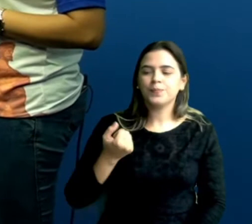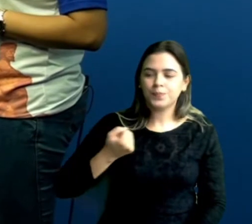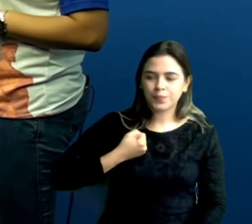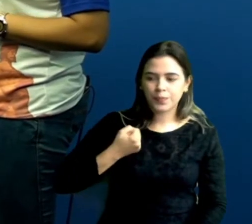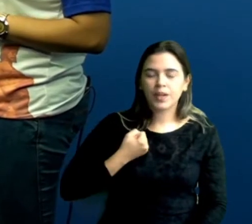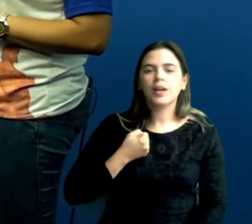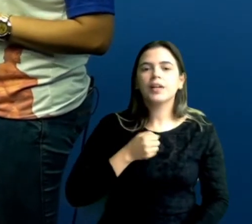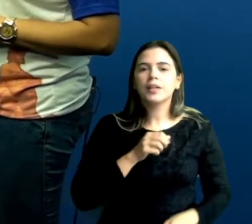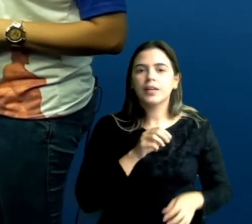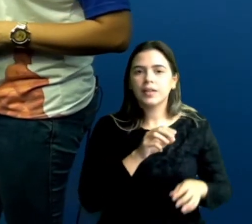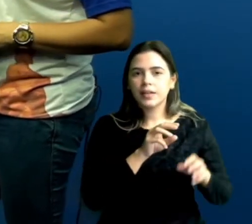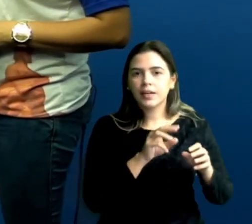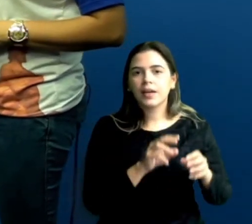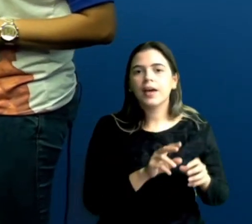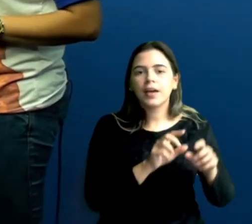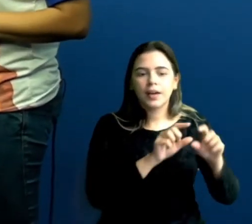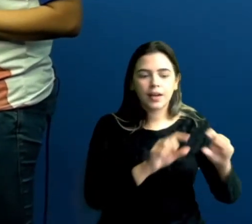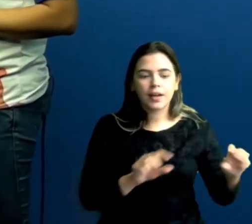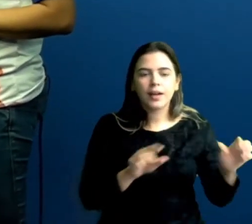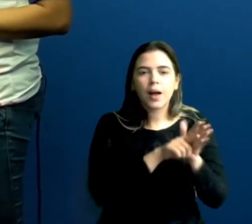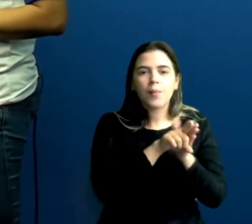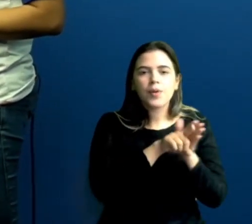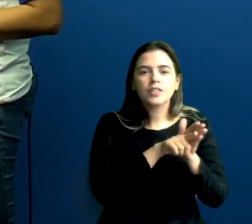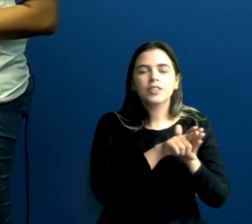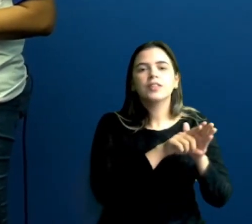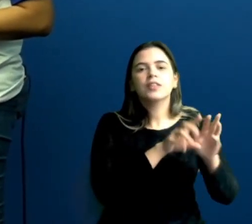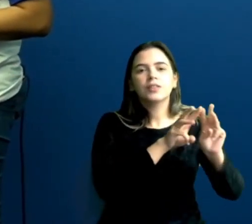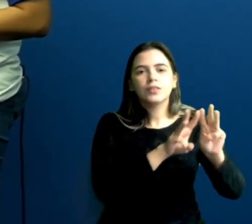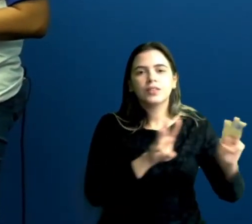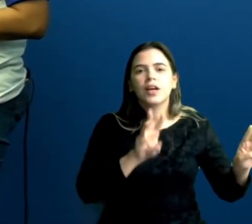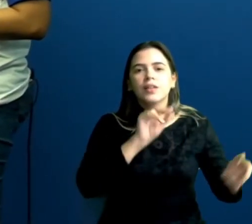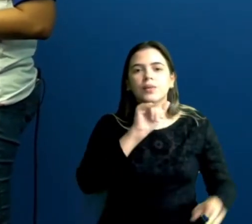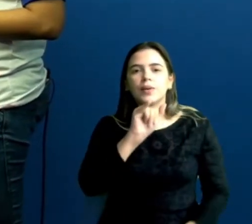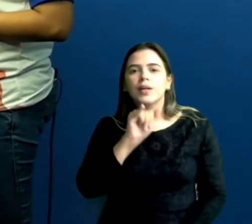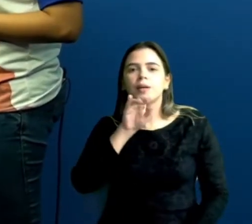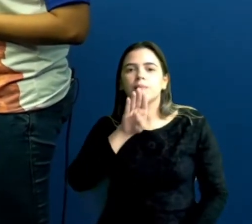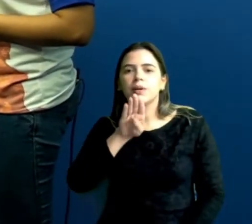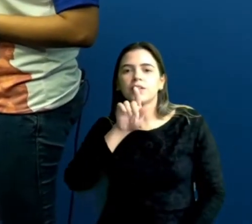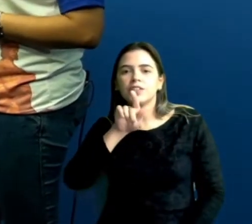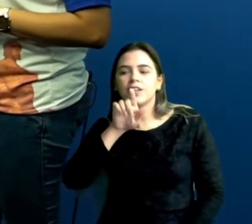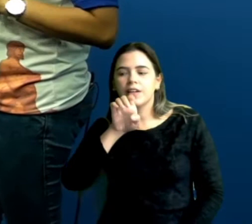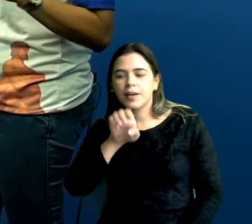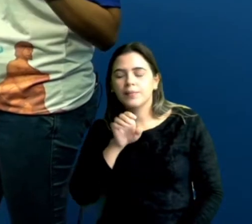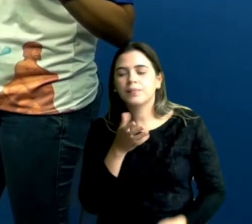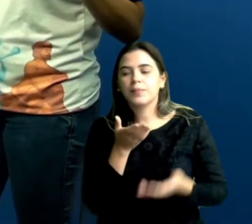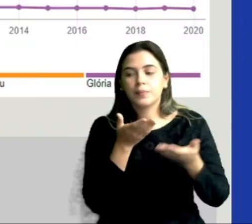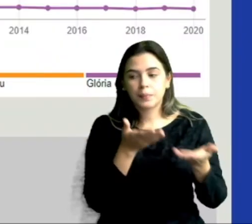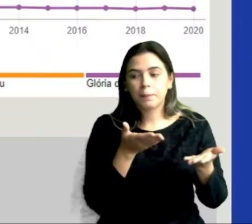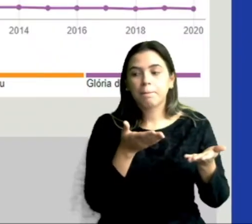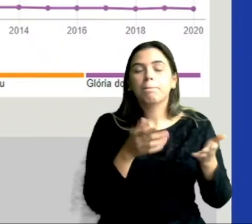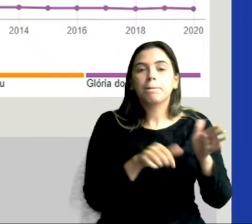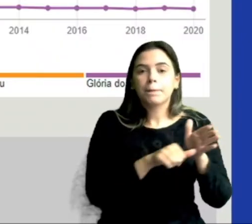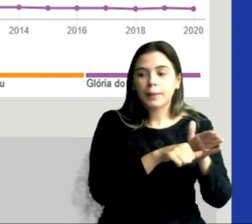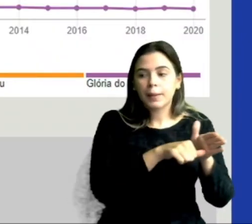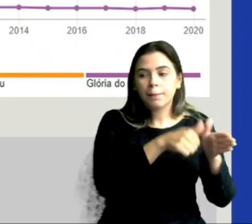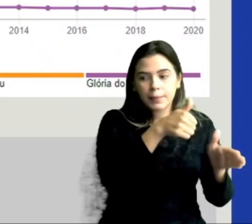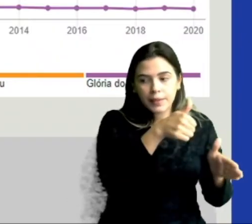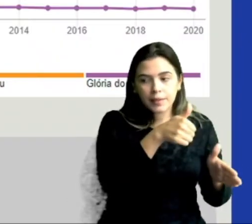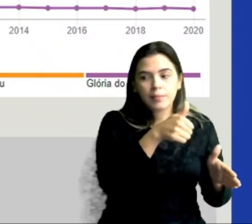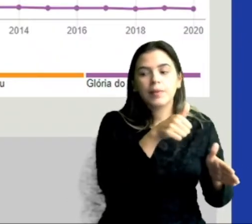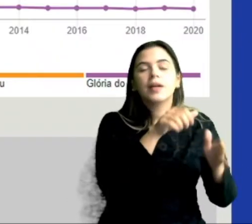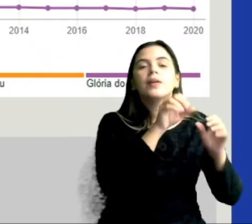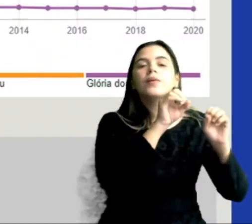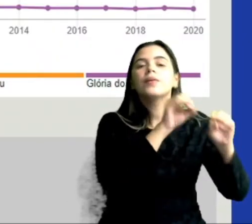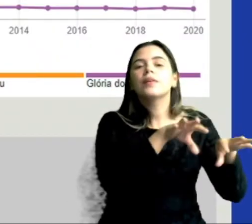site do IBGE, tá bom? São dados relativos ao município. Então, vamos lá. Primeiro, indicadores relativos à